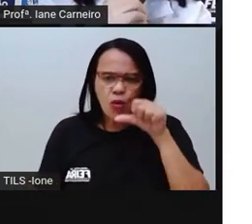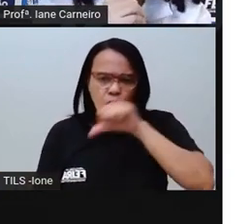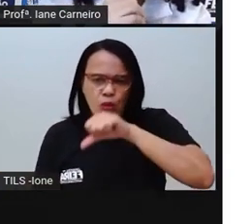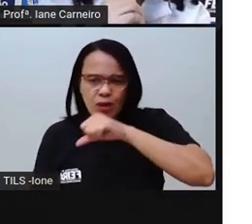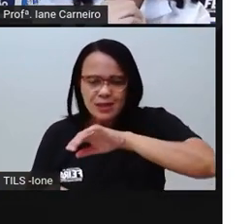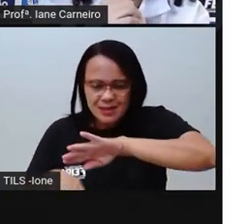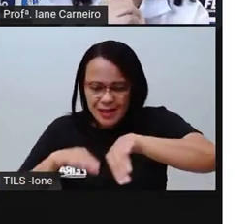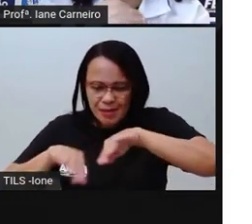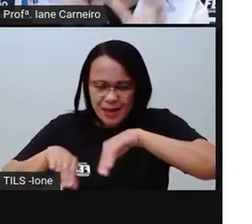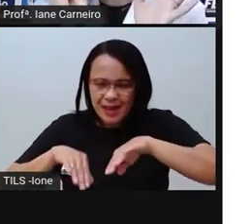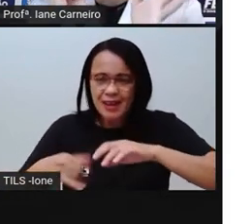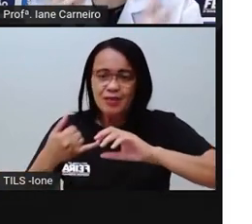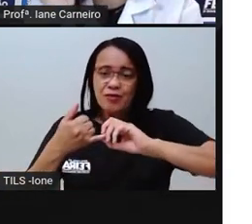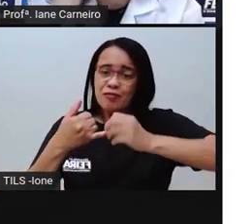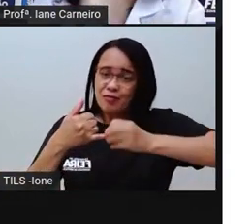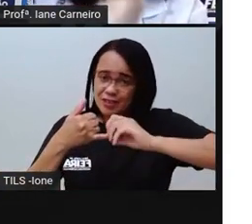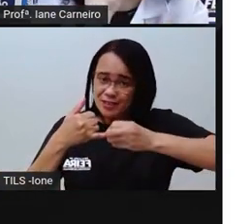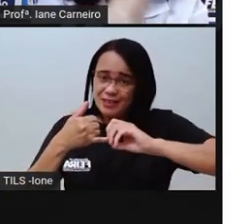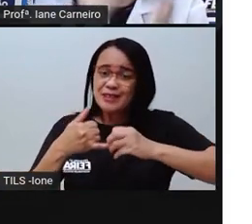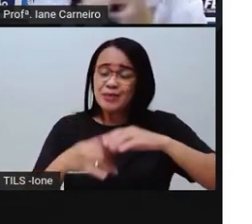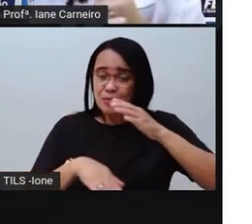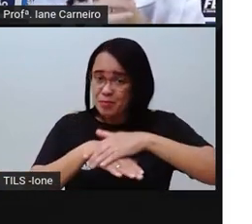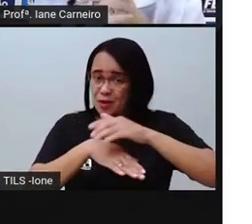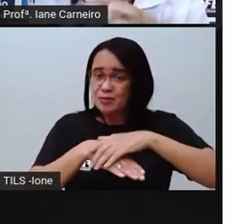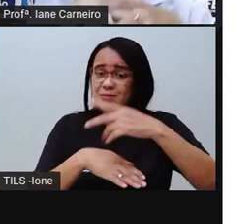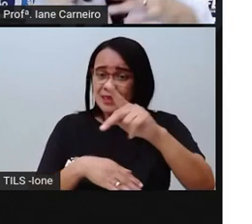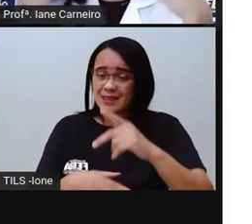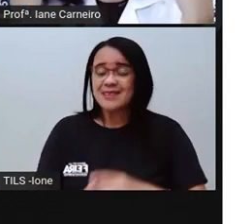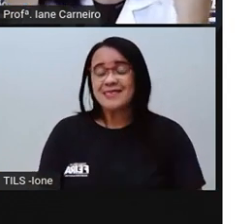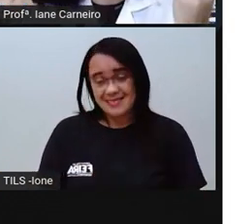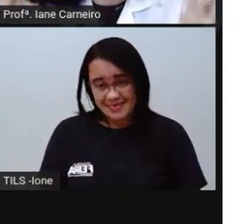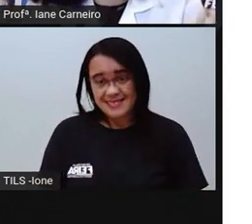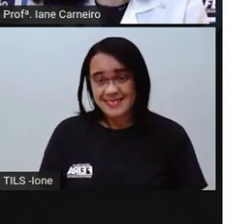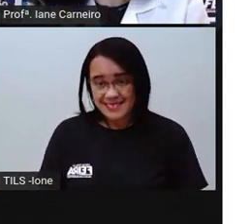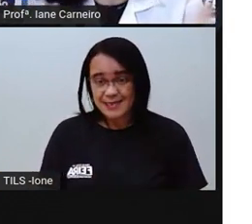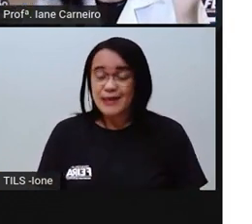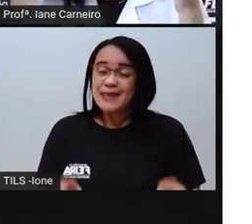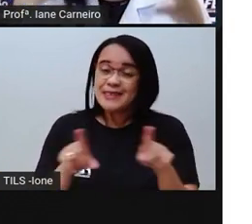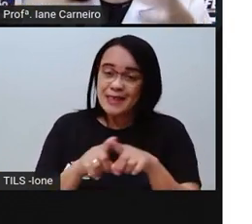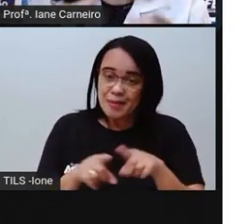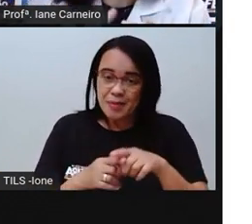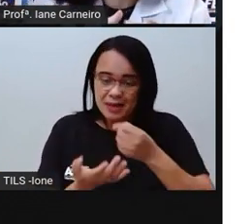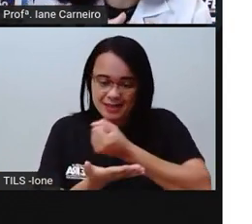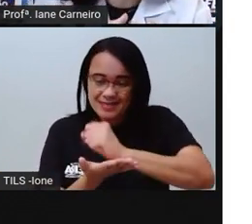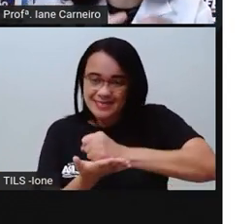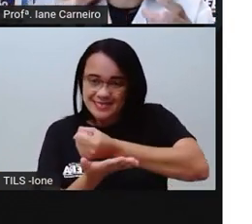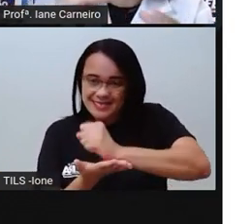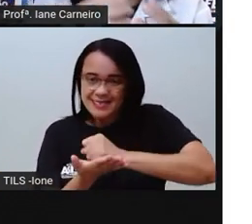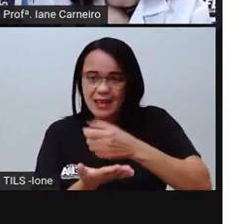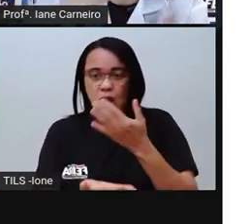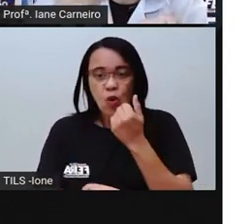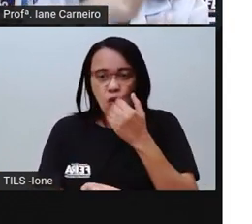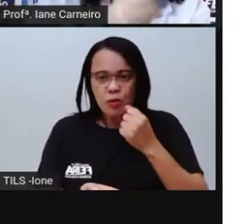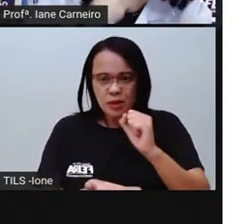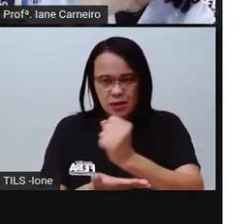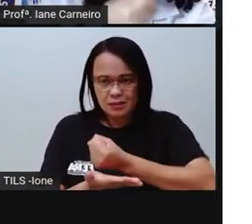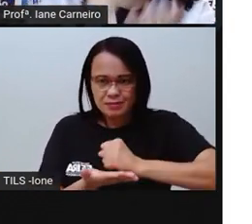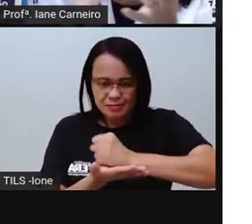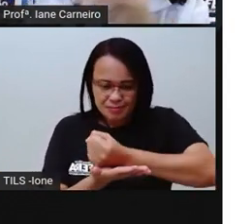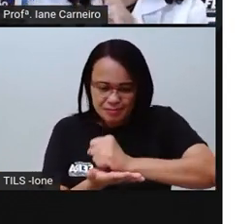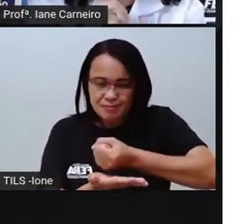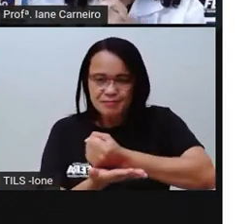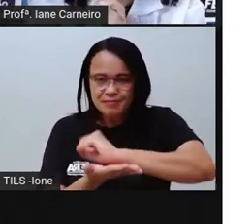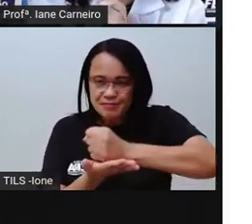função que eu tinha, né? Era de machucar o tempero. Então, minha mãe ia fazer comida, ela me dava um vazio com o tempero, e eu ia